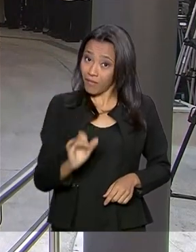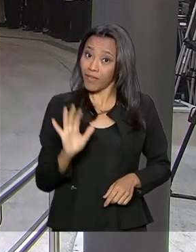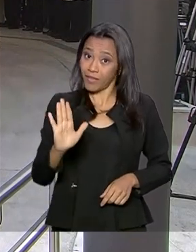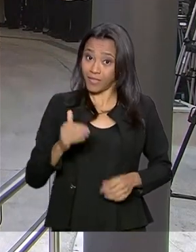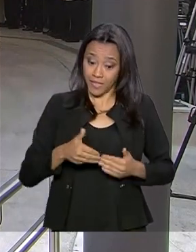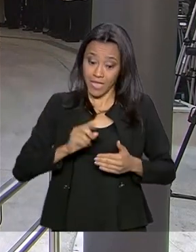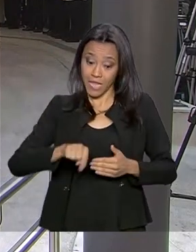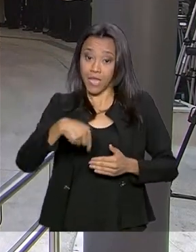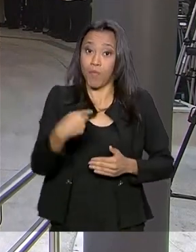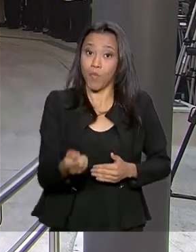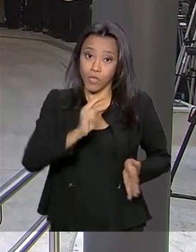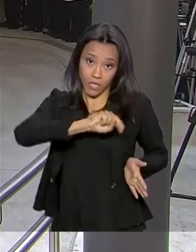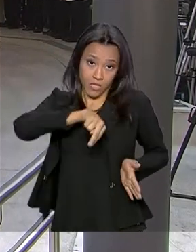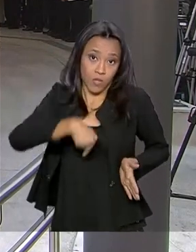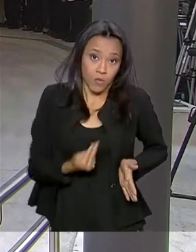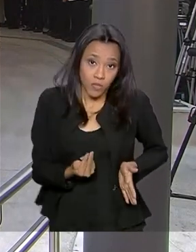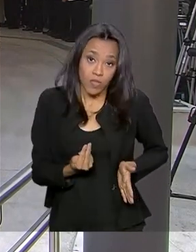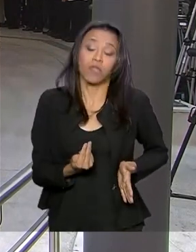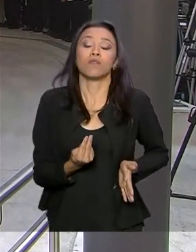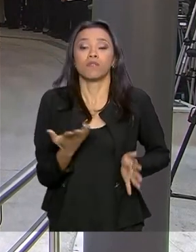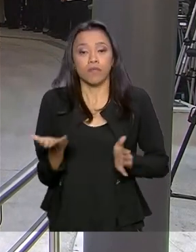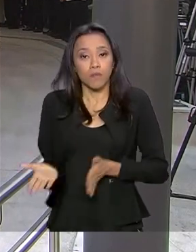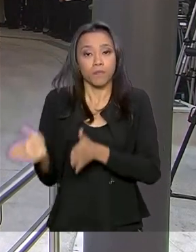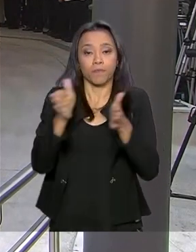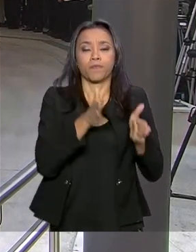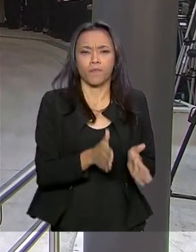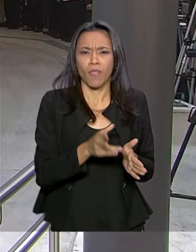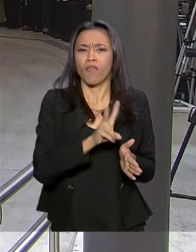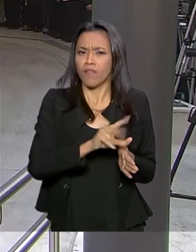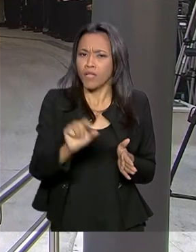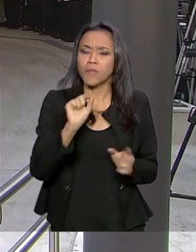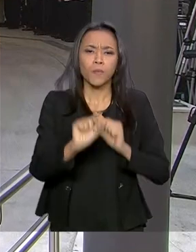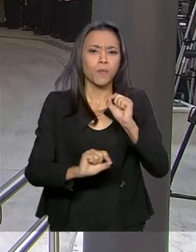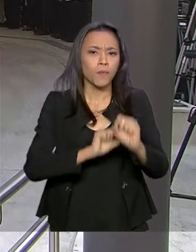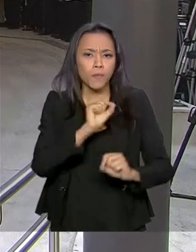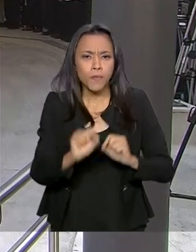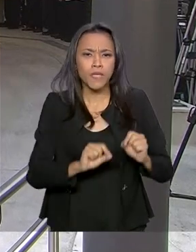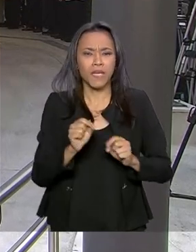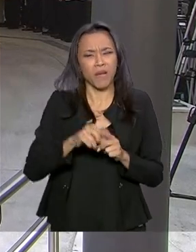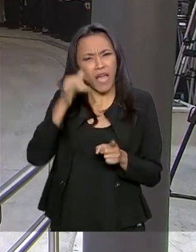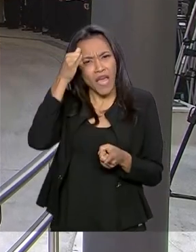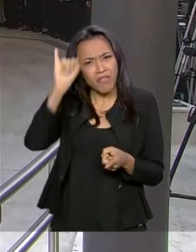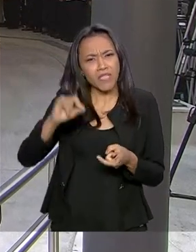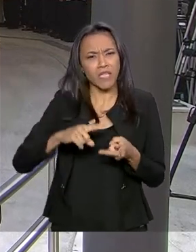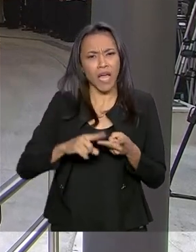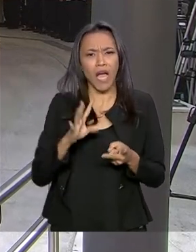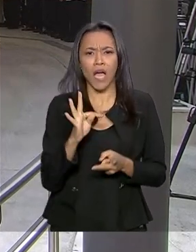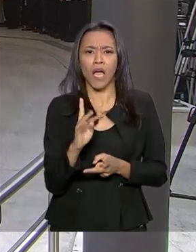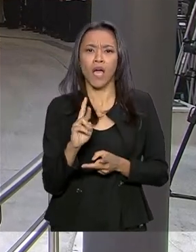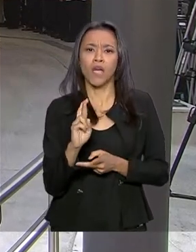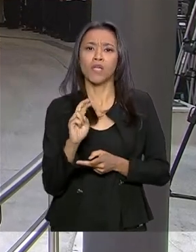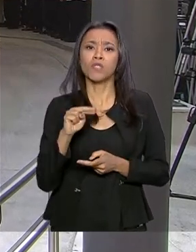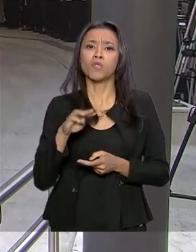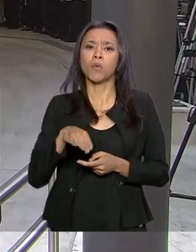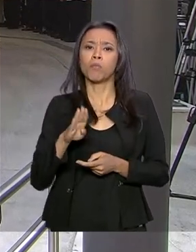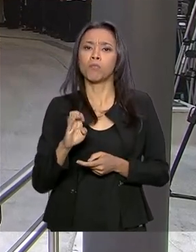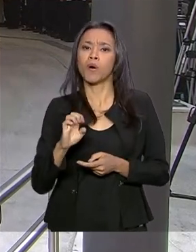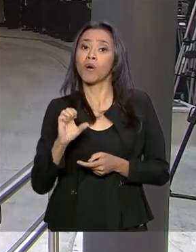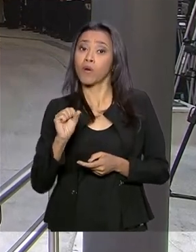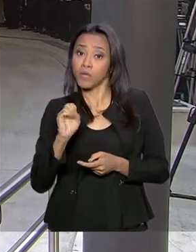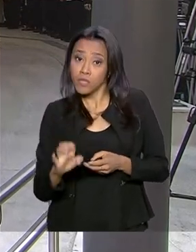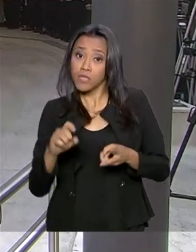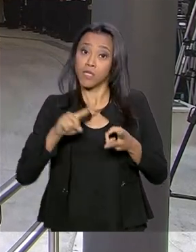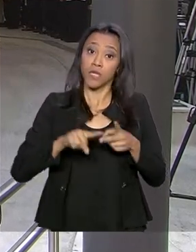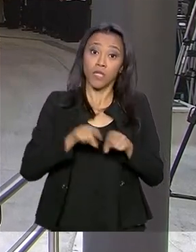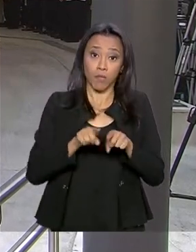essa cirurgia. Serão mantidos medidas de prevenção de trombose venosa profunda com o uso